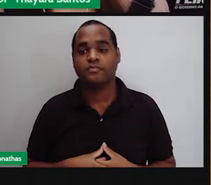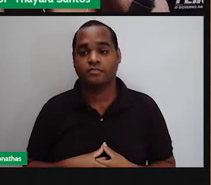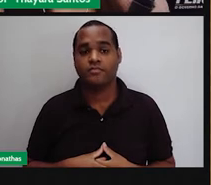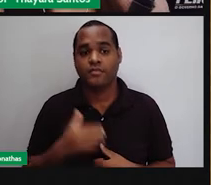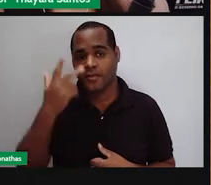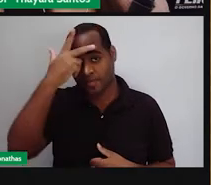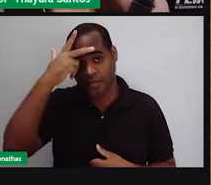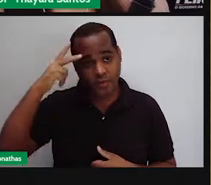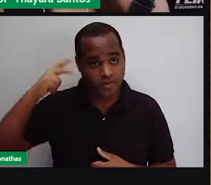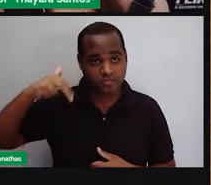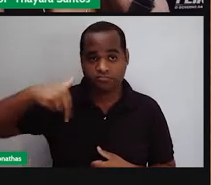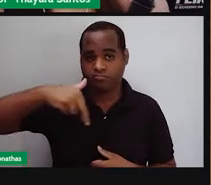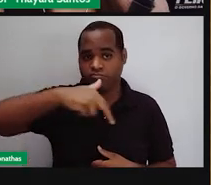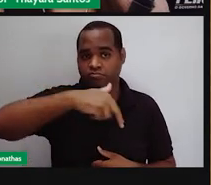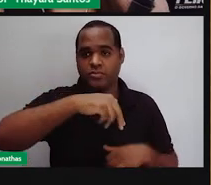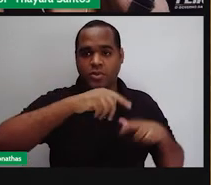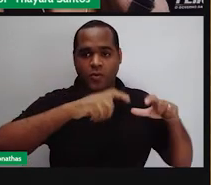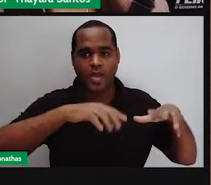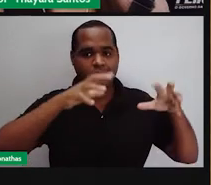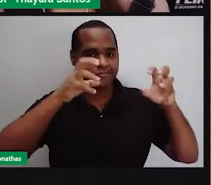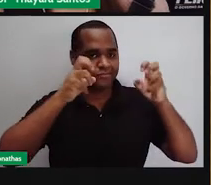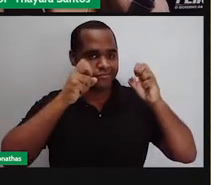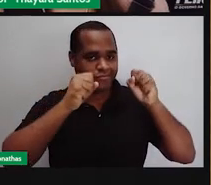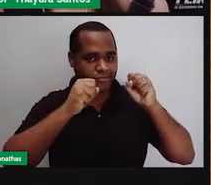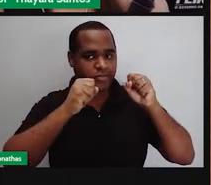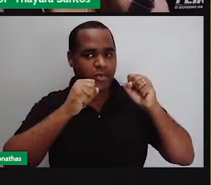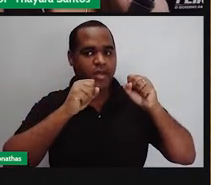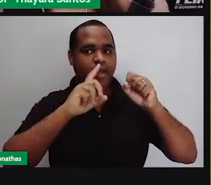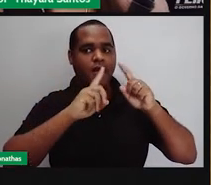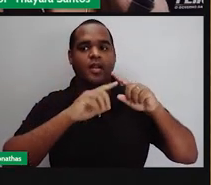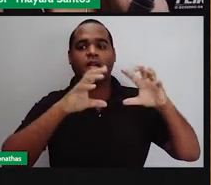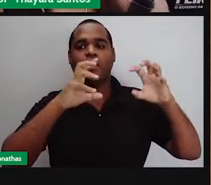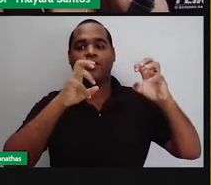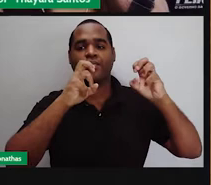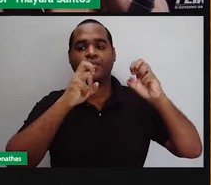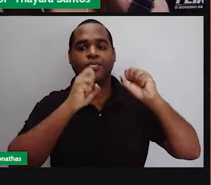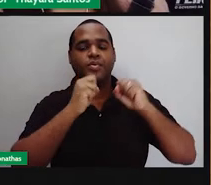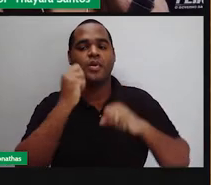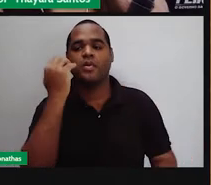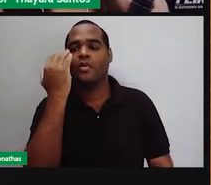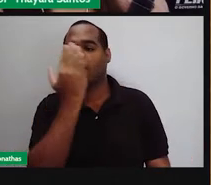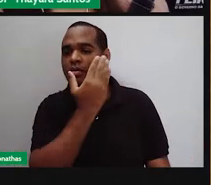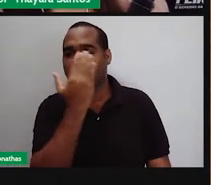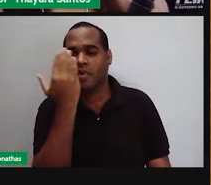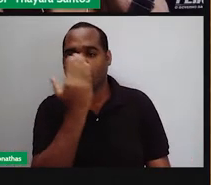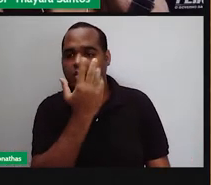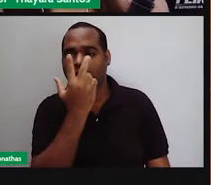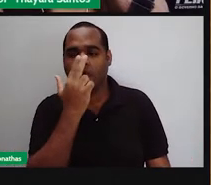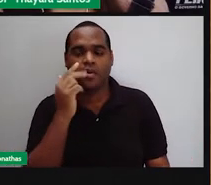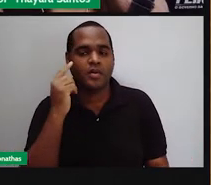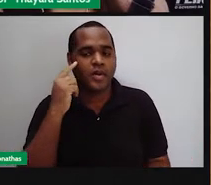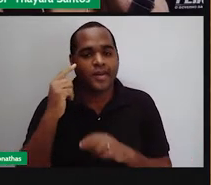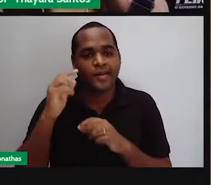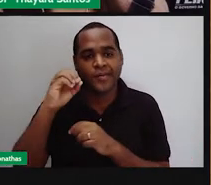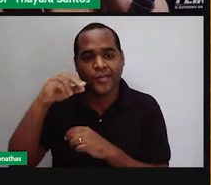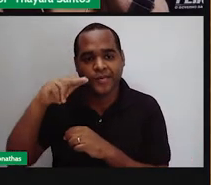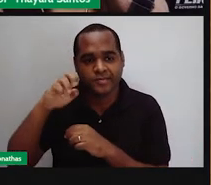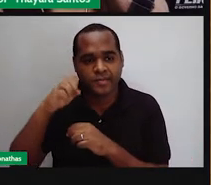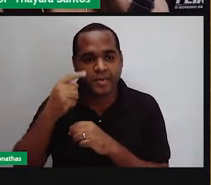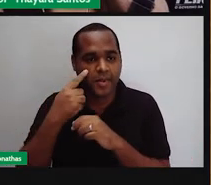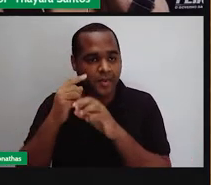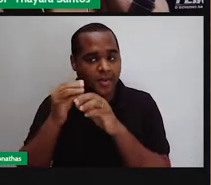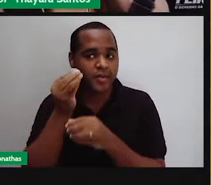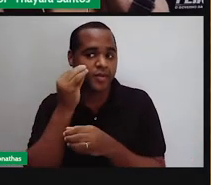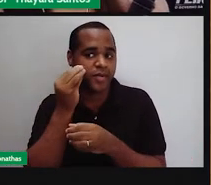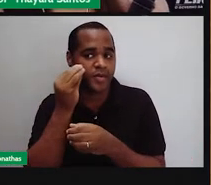Quando essa pessoa se move para uma área escura, a intensidade da luz ali é insuficiente para estimular os cones. Então, a